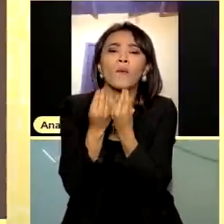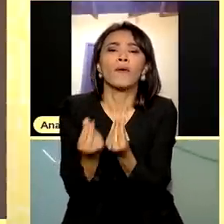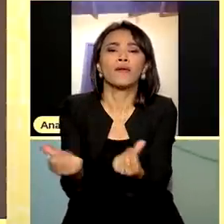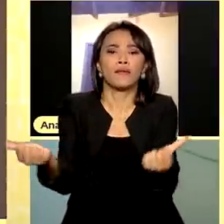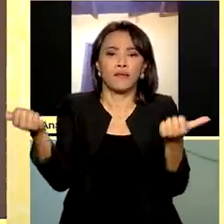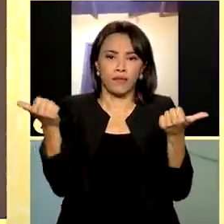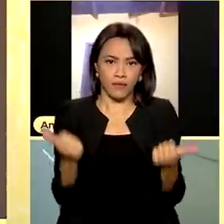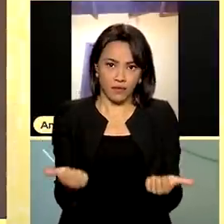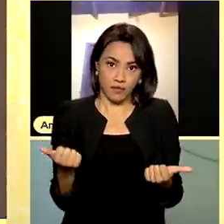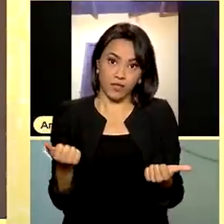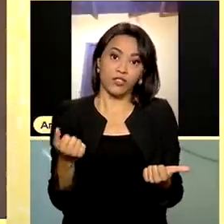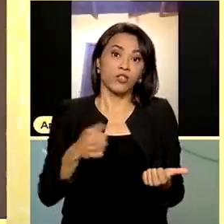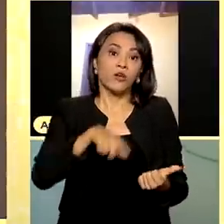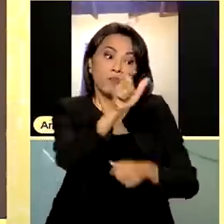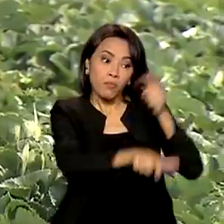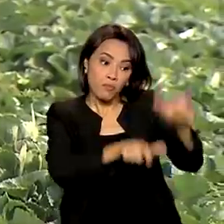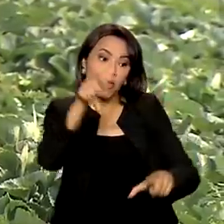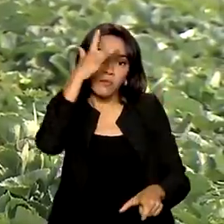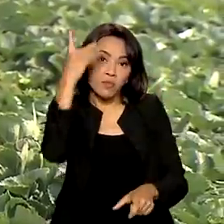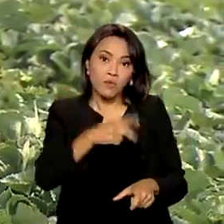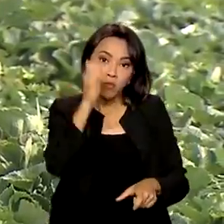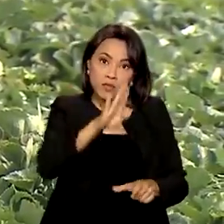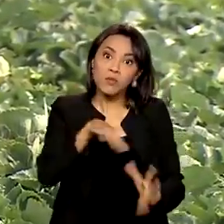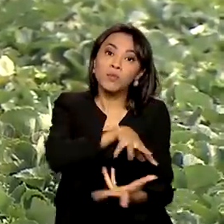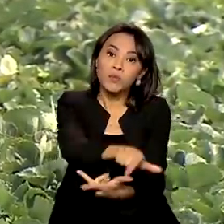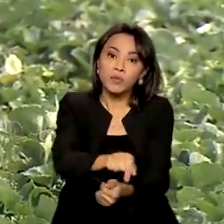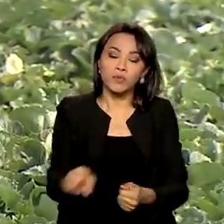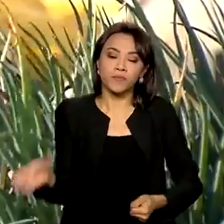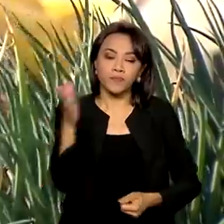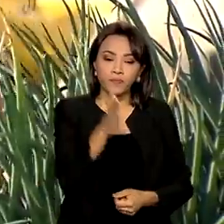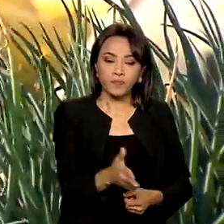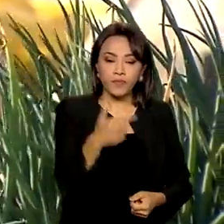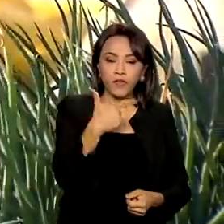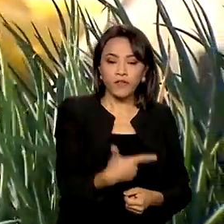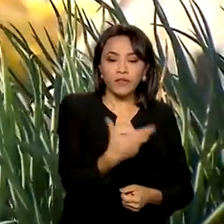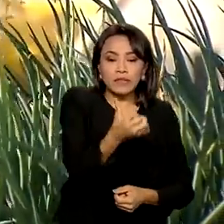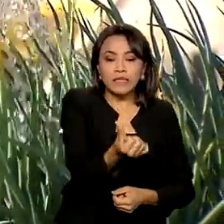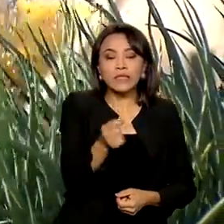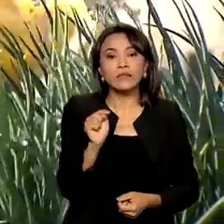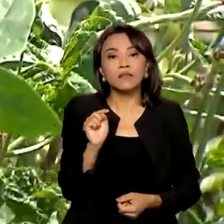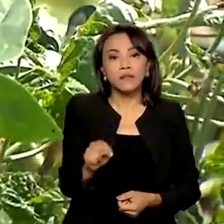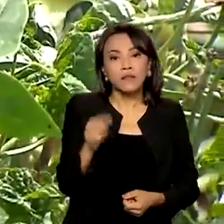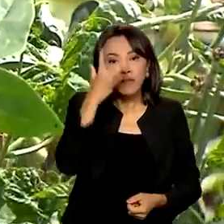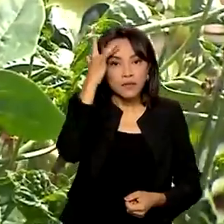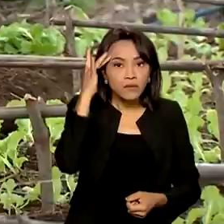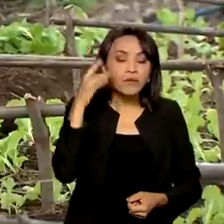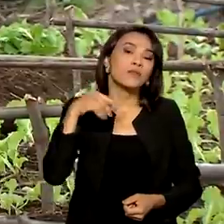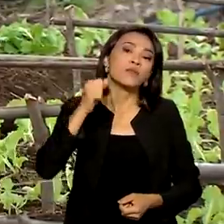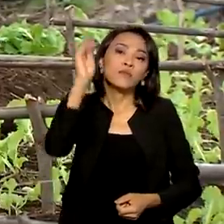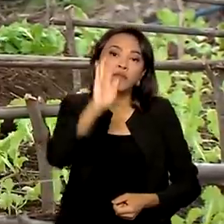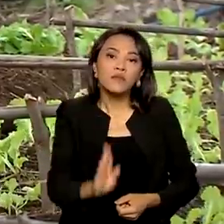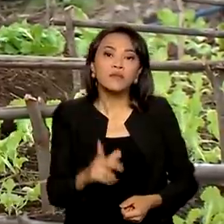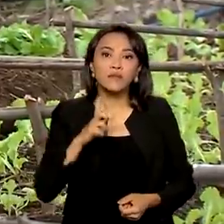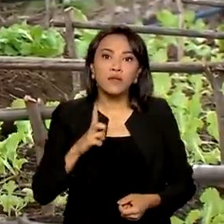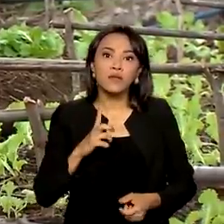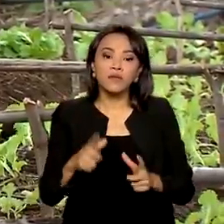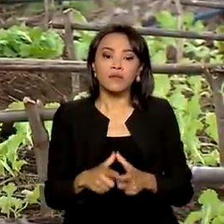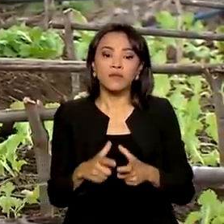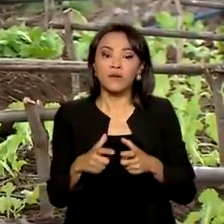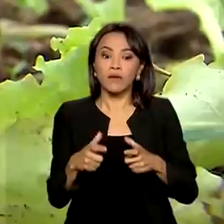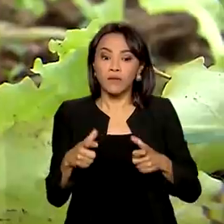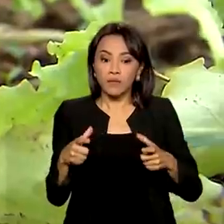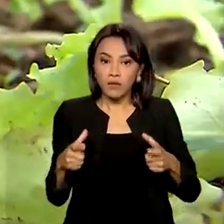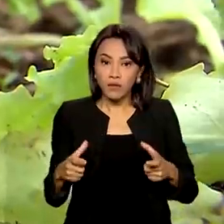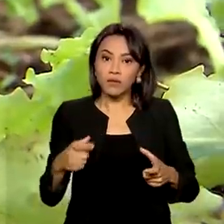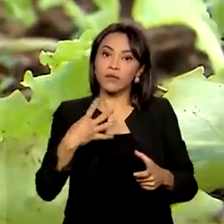brasileiros e para o mundo também. Há cerca de 26 mil produtores de orgânicos no país, houve um crescimento de